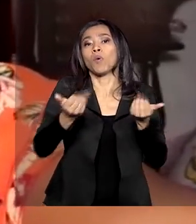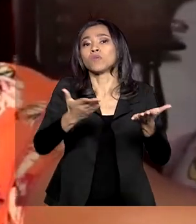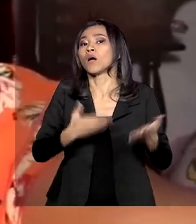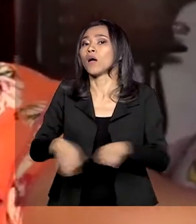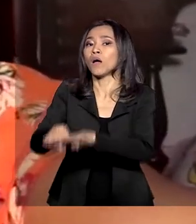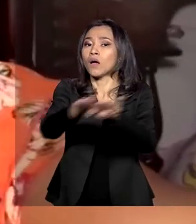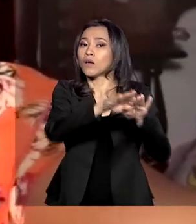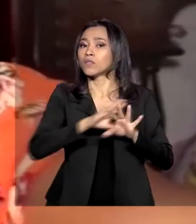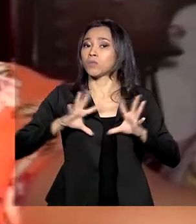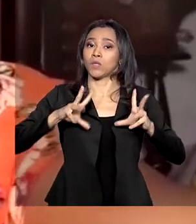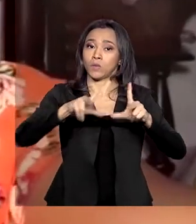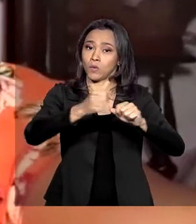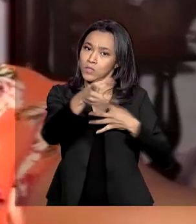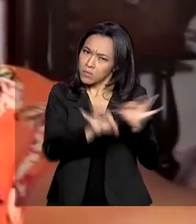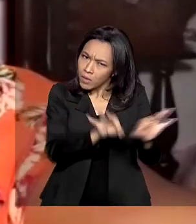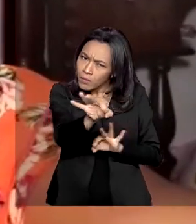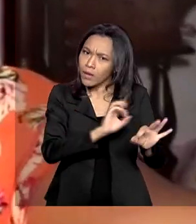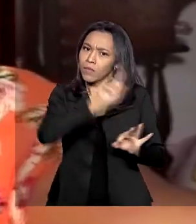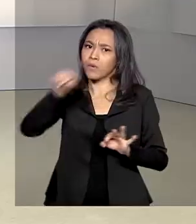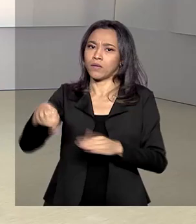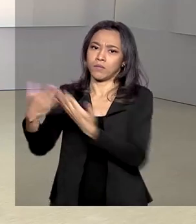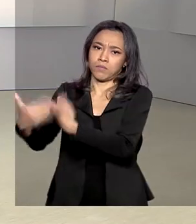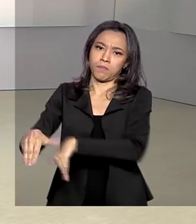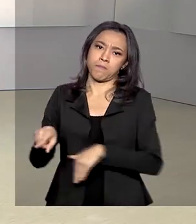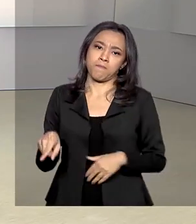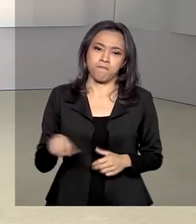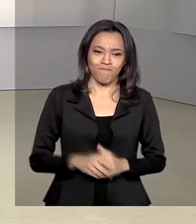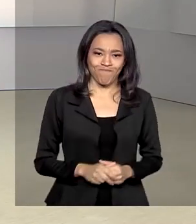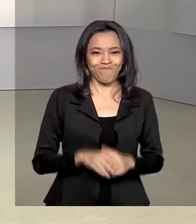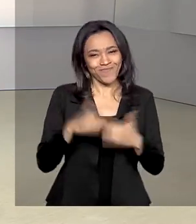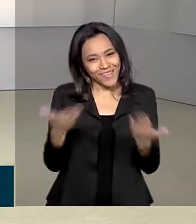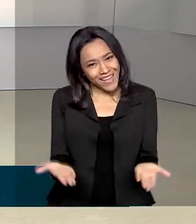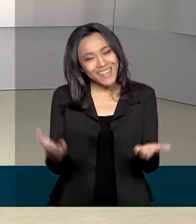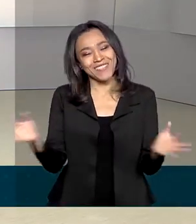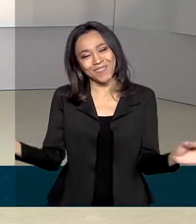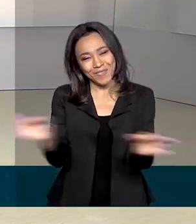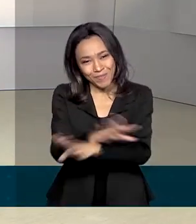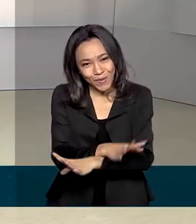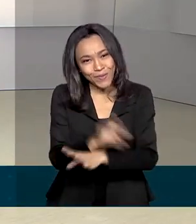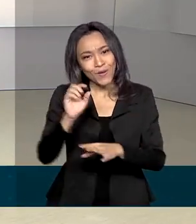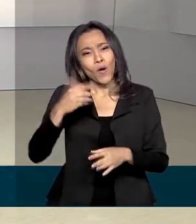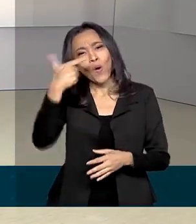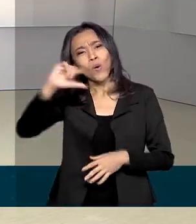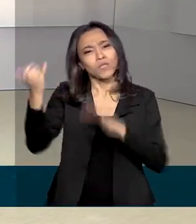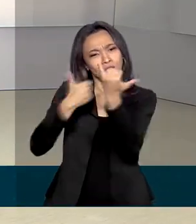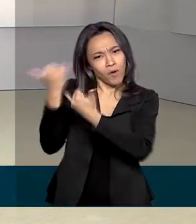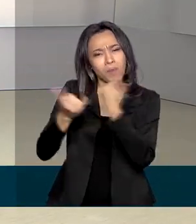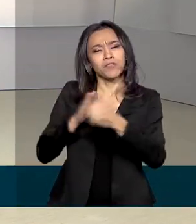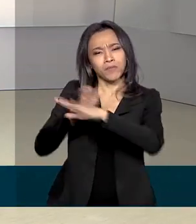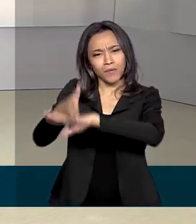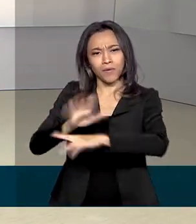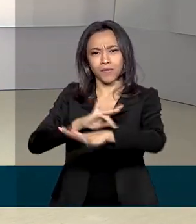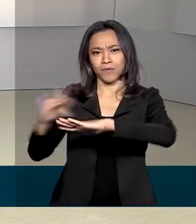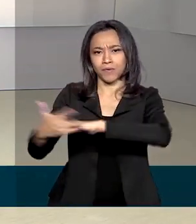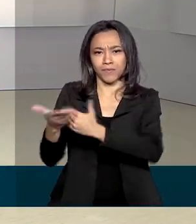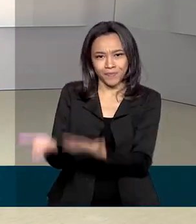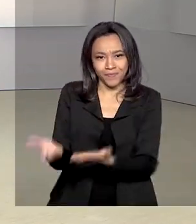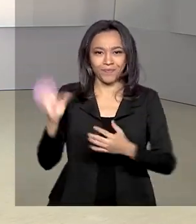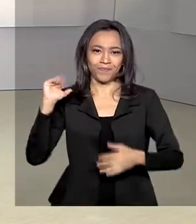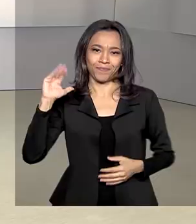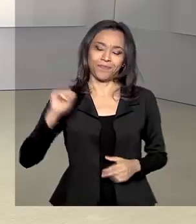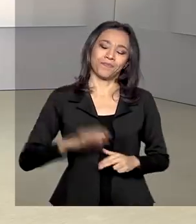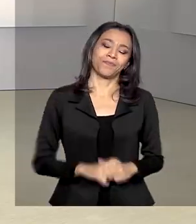mundo poder se preparar para essa prova. Essa edição fica por aqui. Outras notícias nas nossas redes sociais.